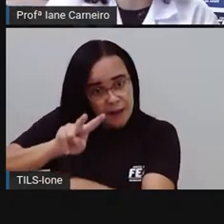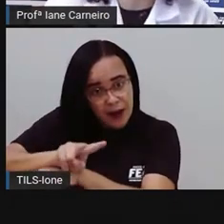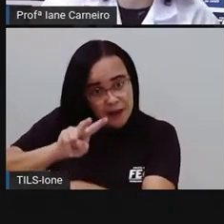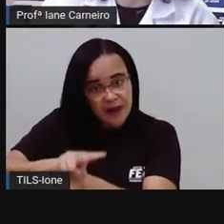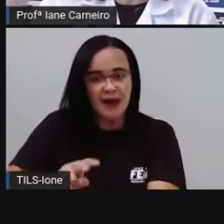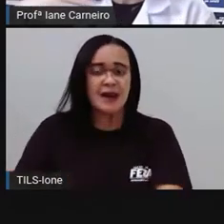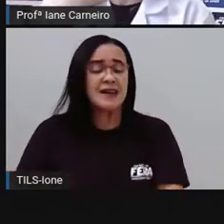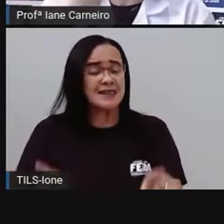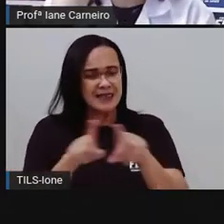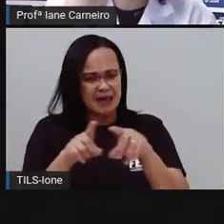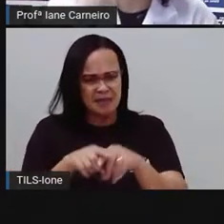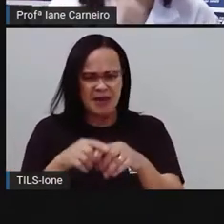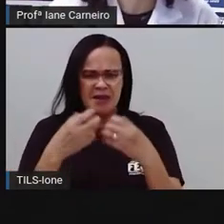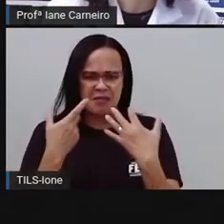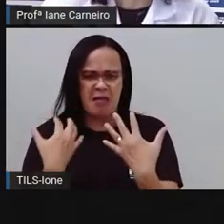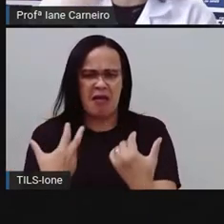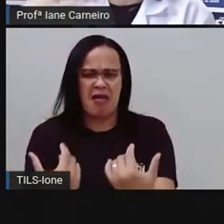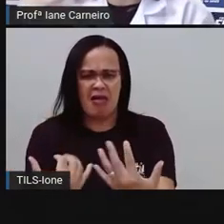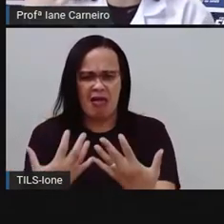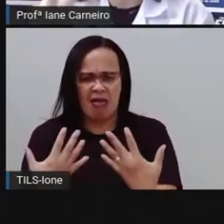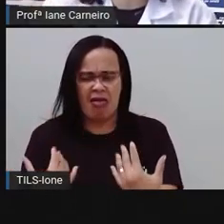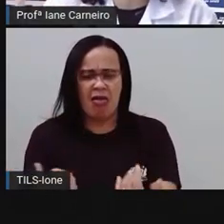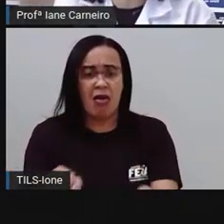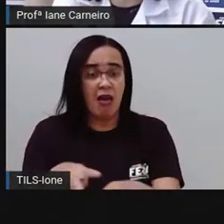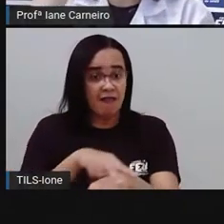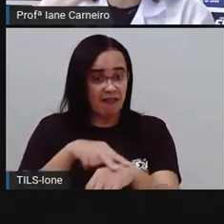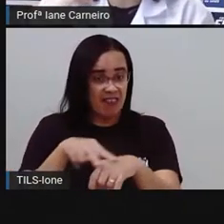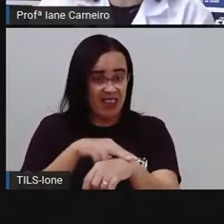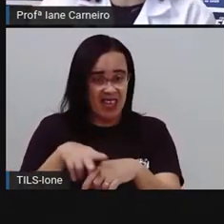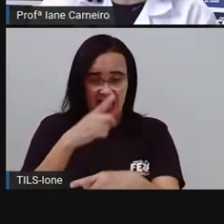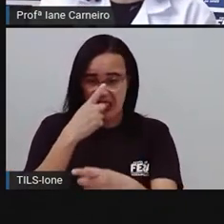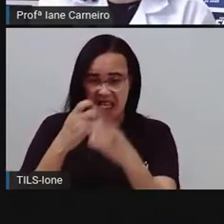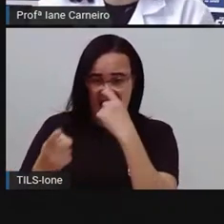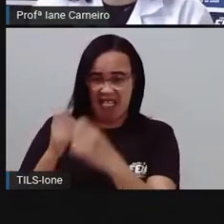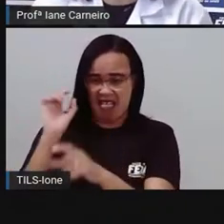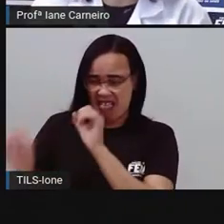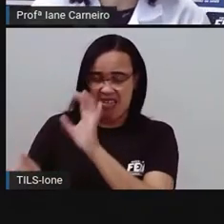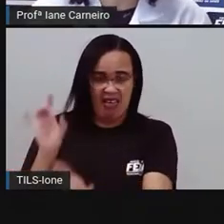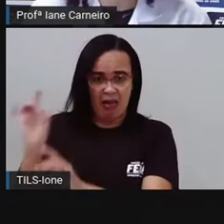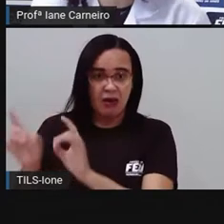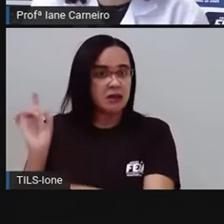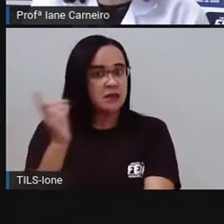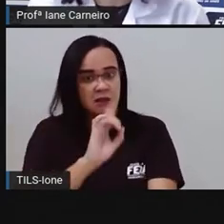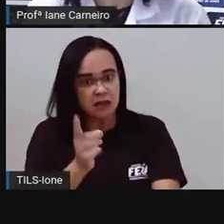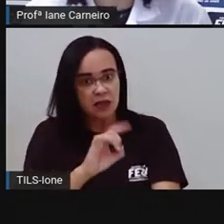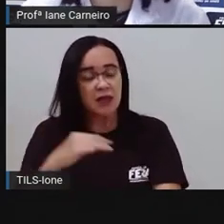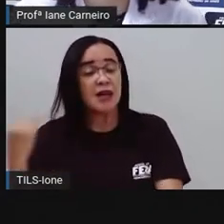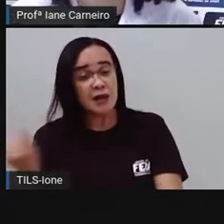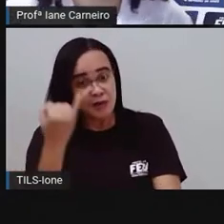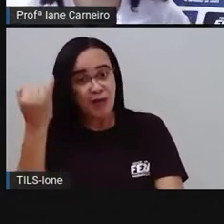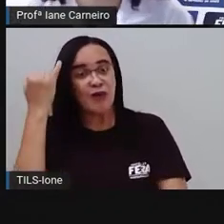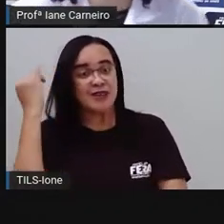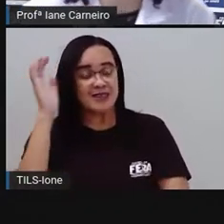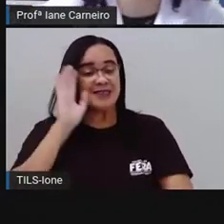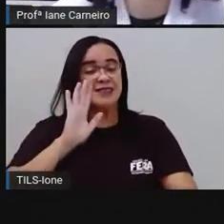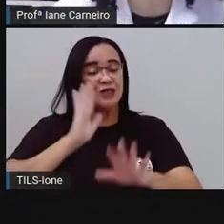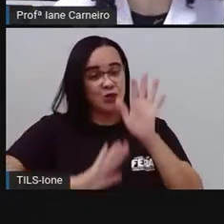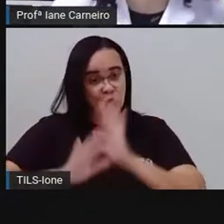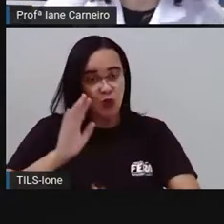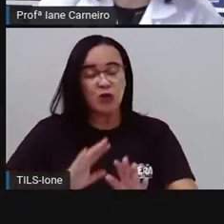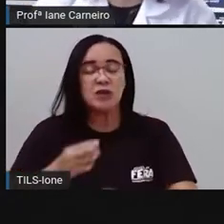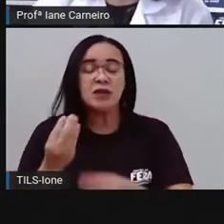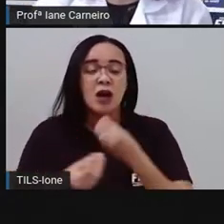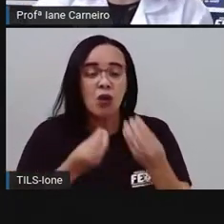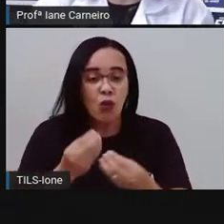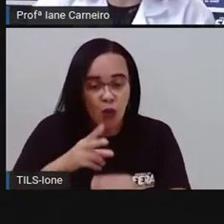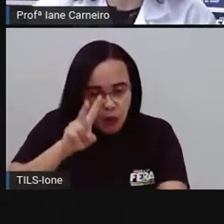Terreno baldio que acumula lixo, traz bichos, né? Pra nossa casa. Então, é importante que todo mundo cuide. E aí, se torna